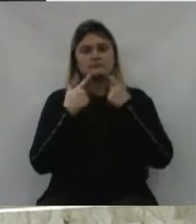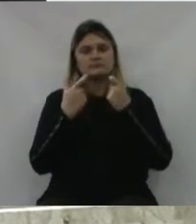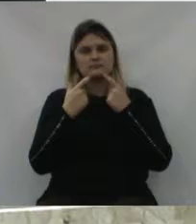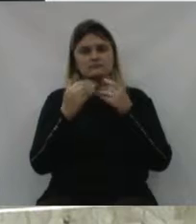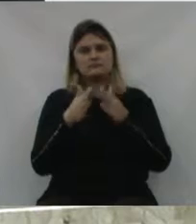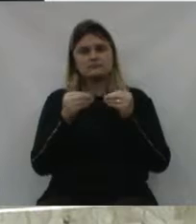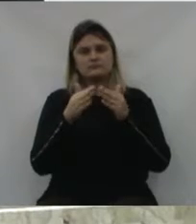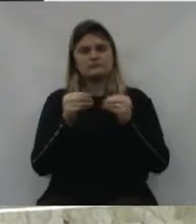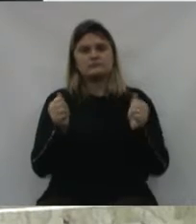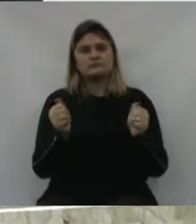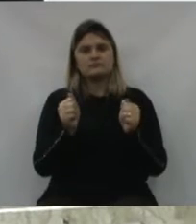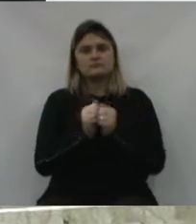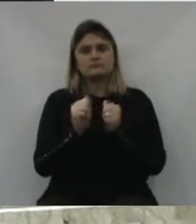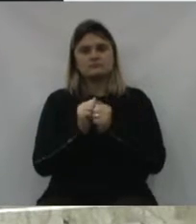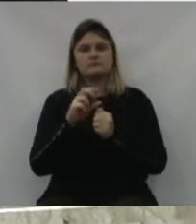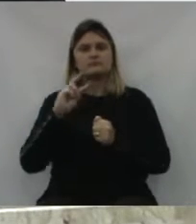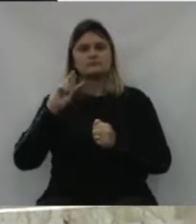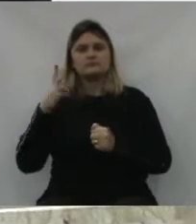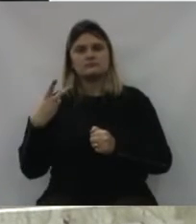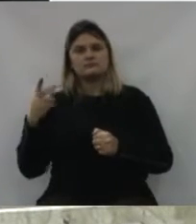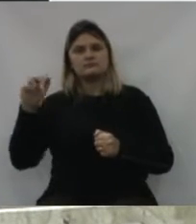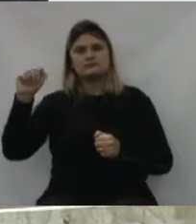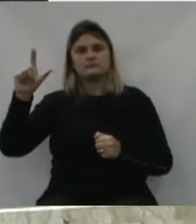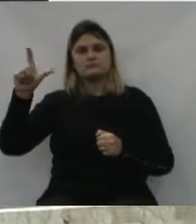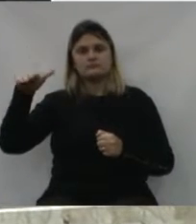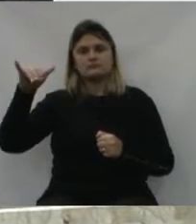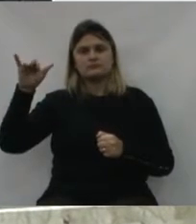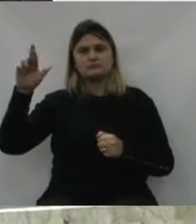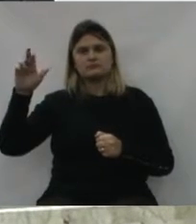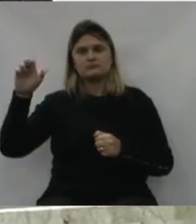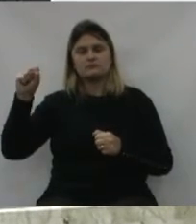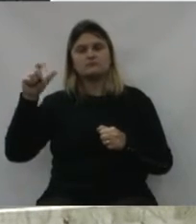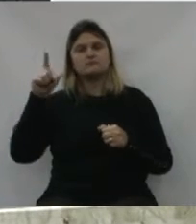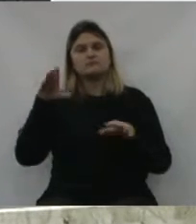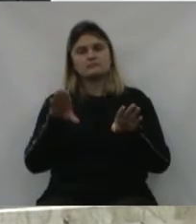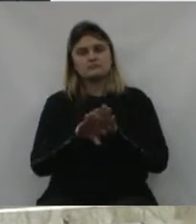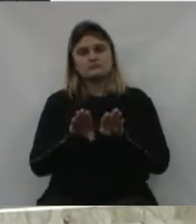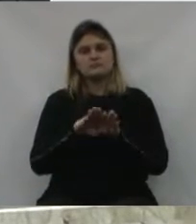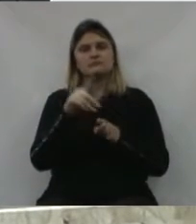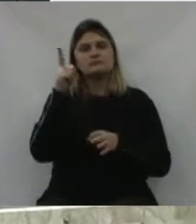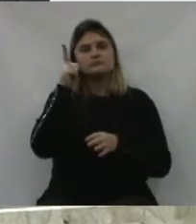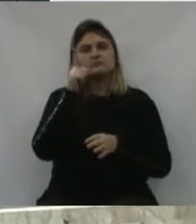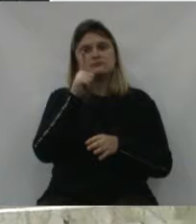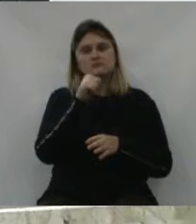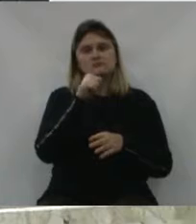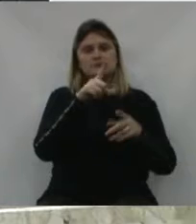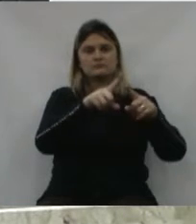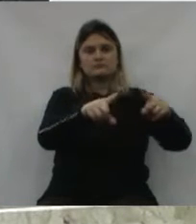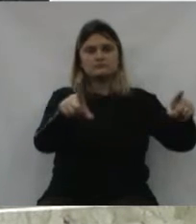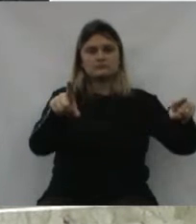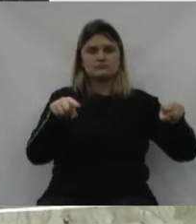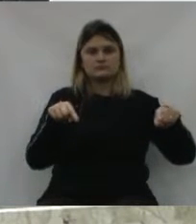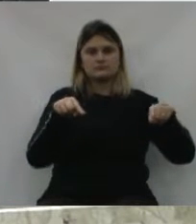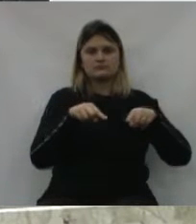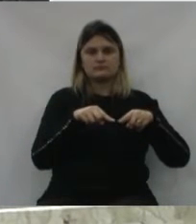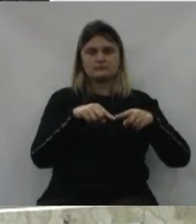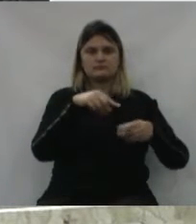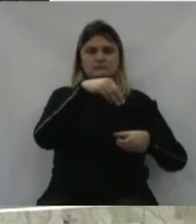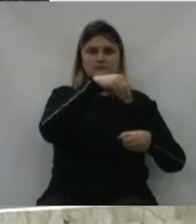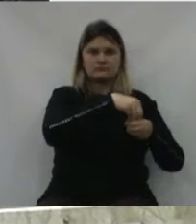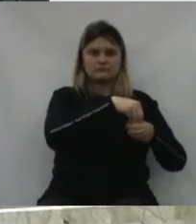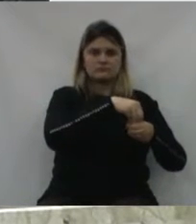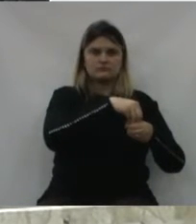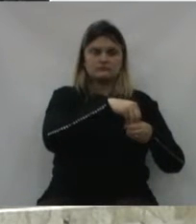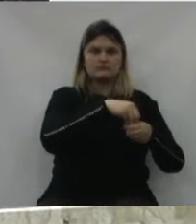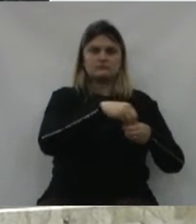reivindicação pedido, juntamente com o vereador Dalmires, para também a implantação de uma quadra de